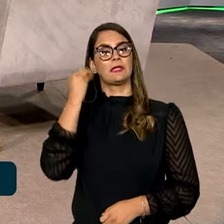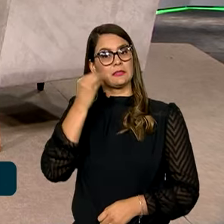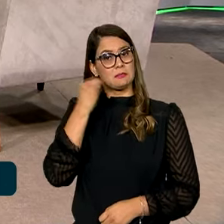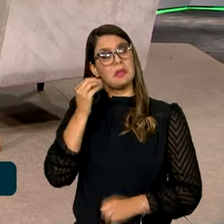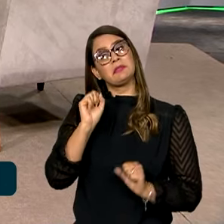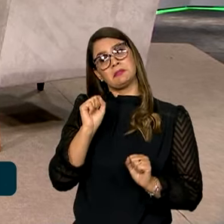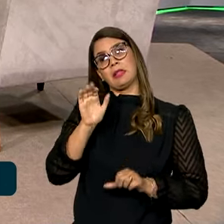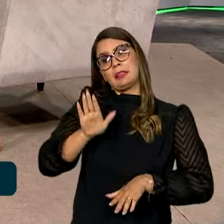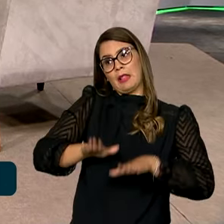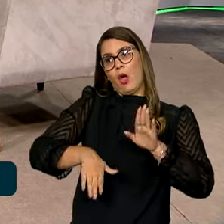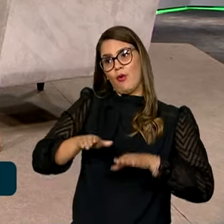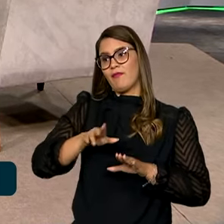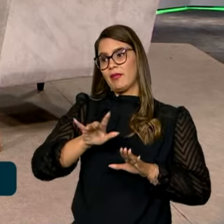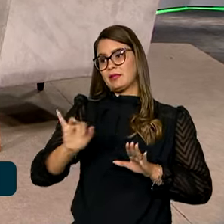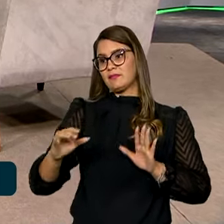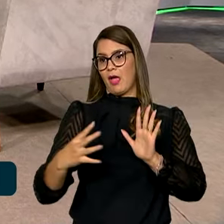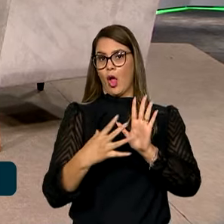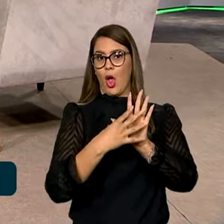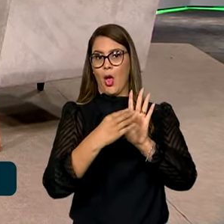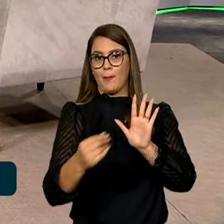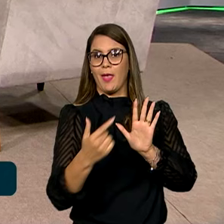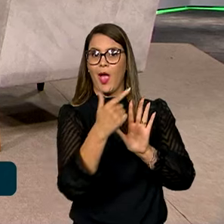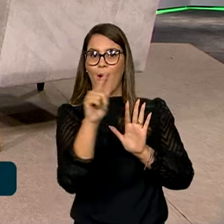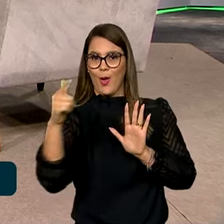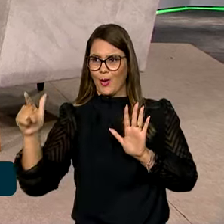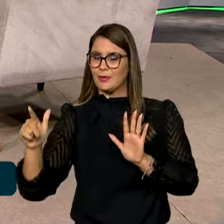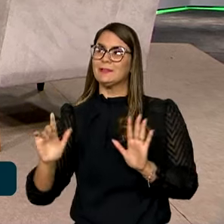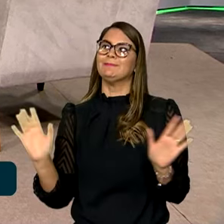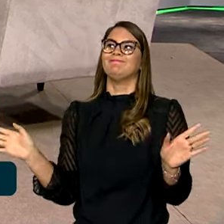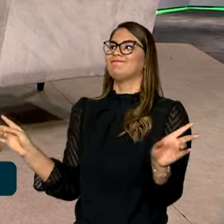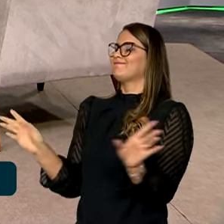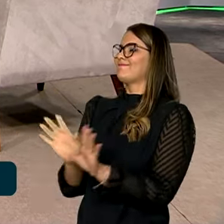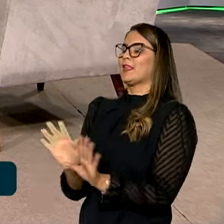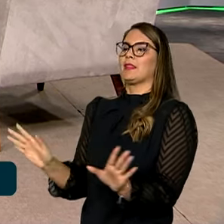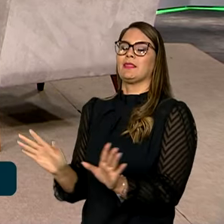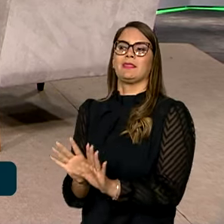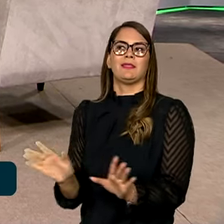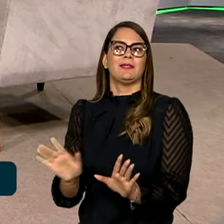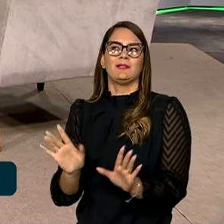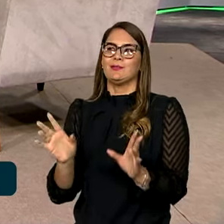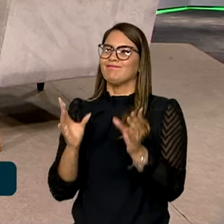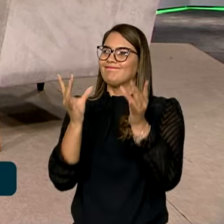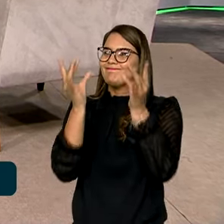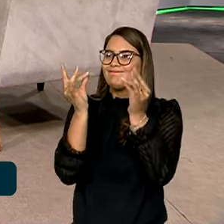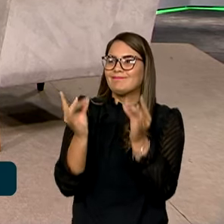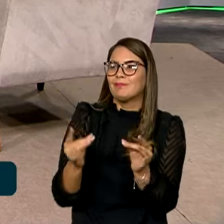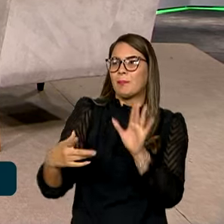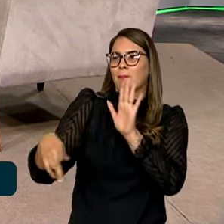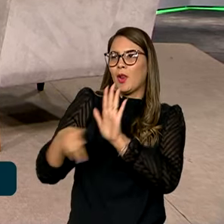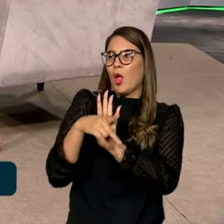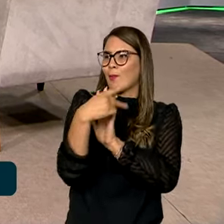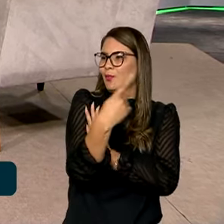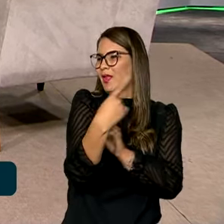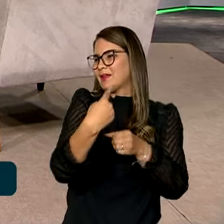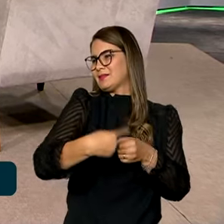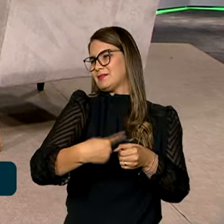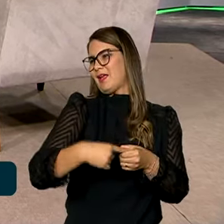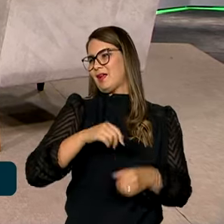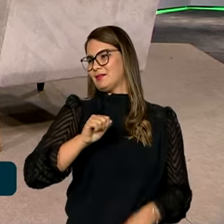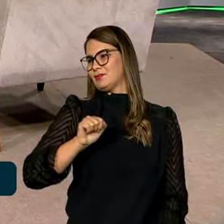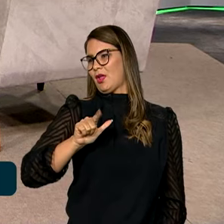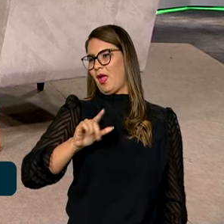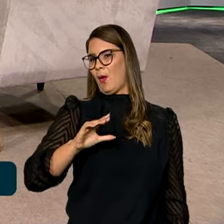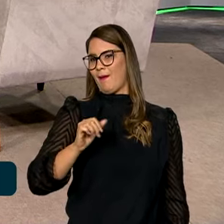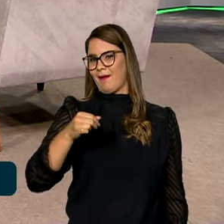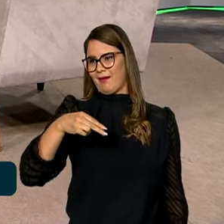provavelmente vai ser disseminada para outras regiões também? Não, é muito específico sobre a questão de lá, porque